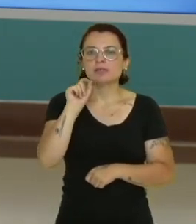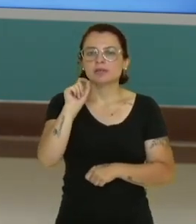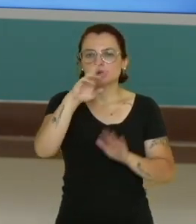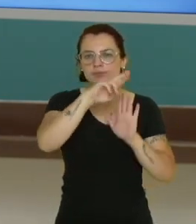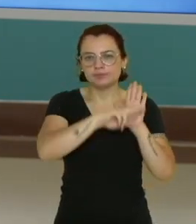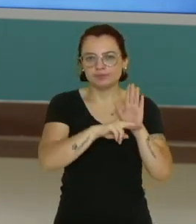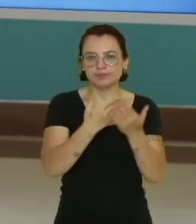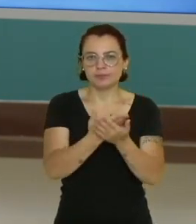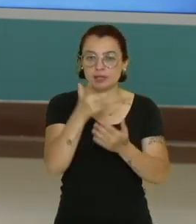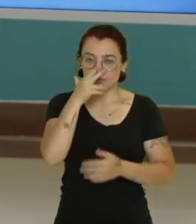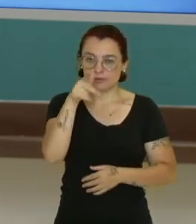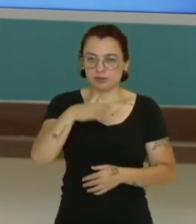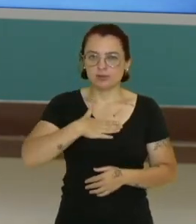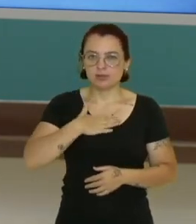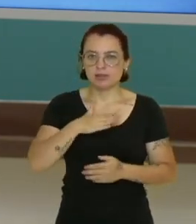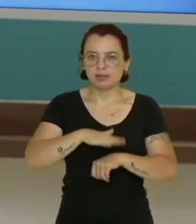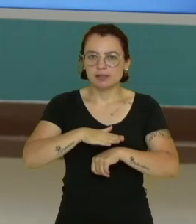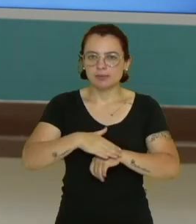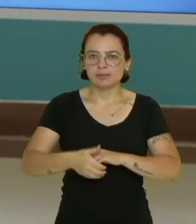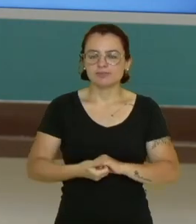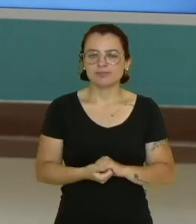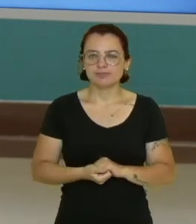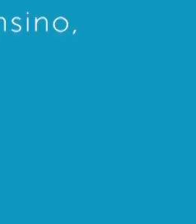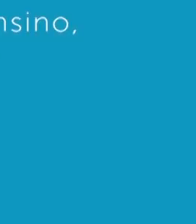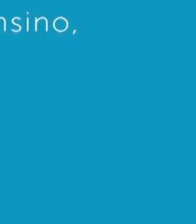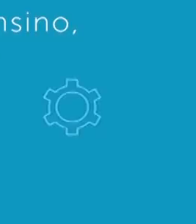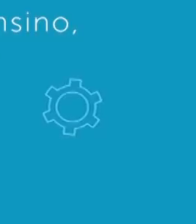escolar. Espero que vocês tenham gostado. Até breve!